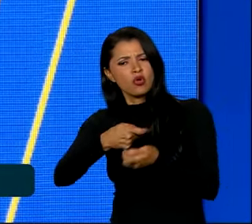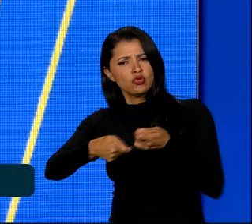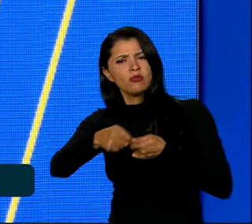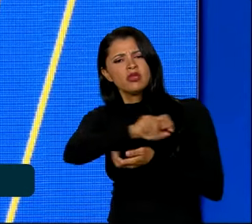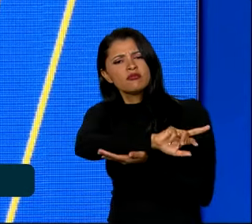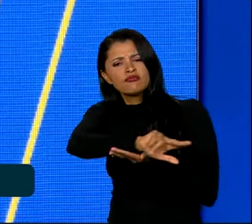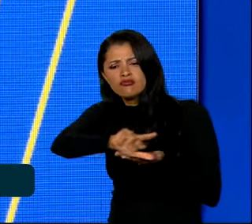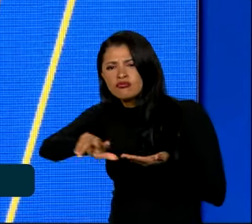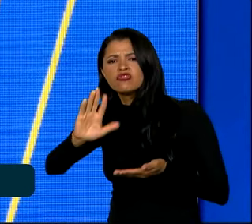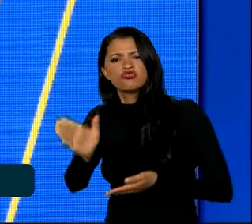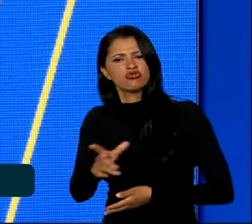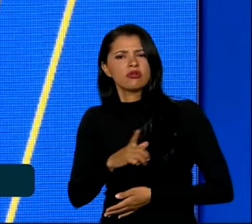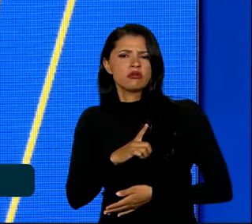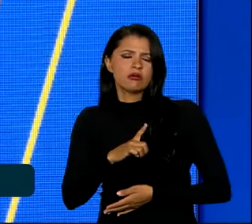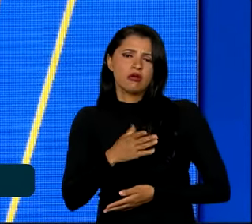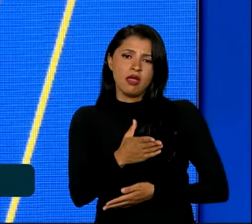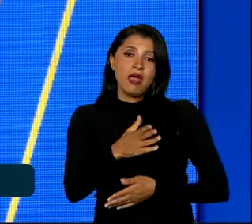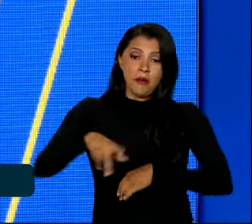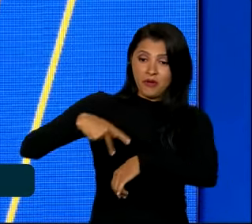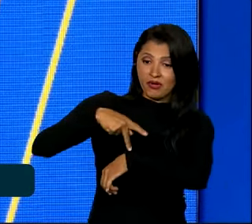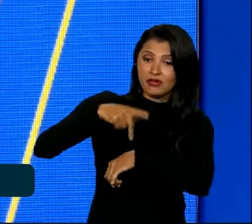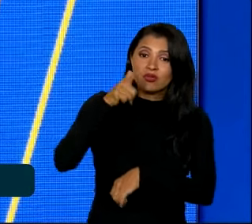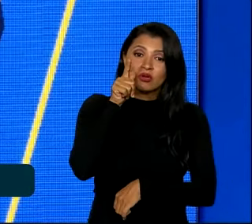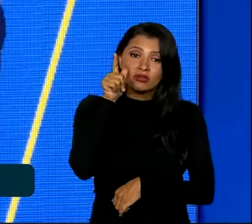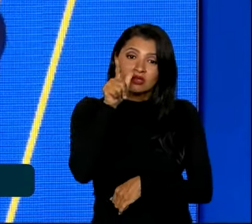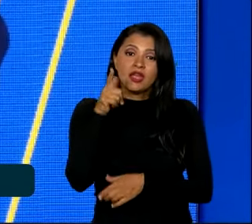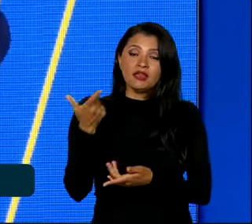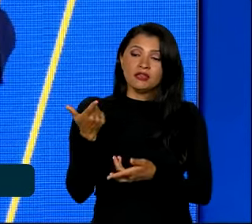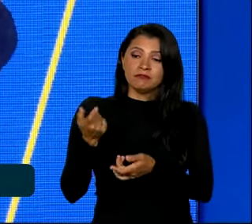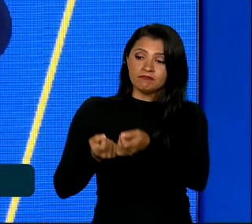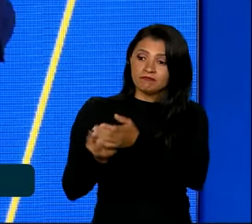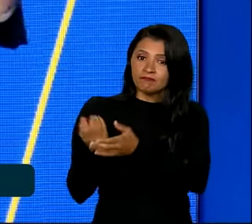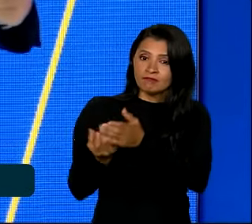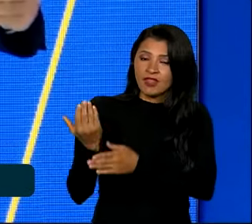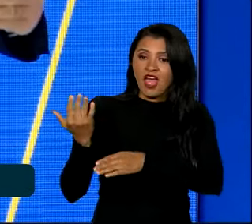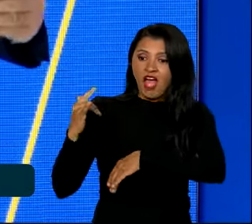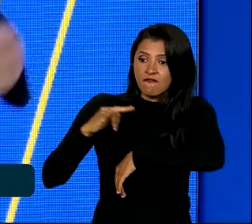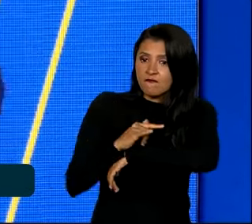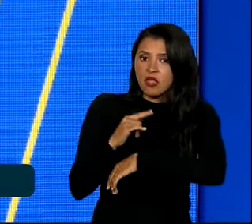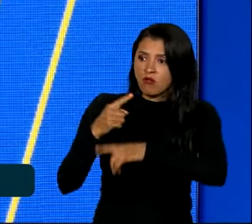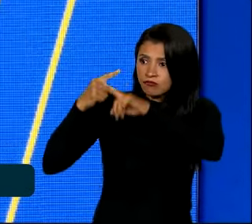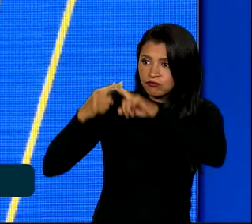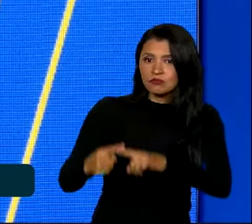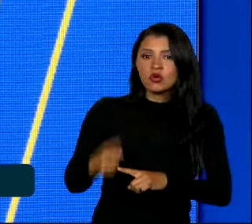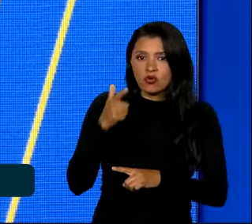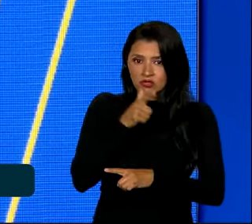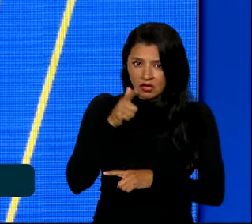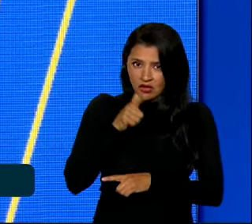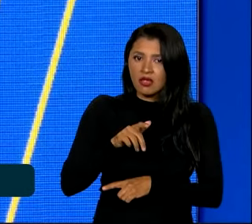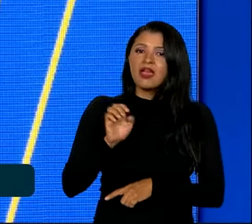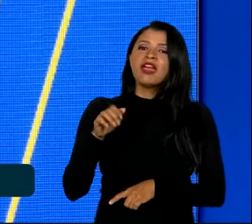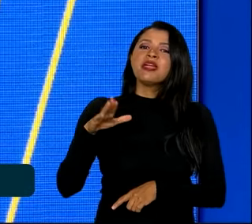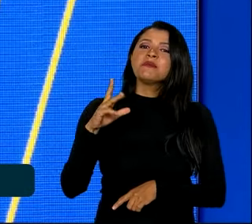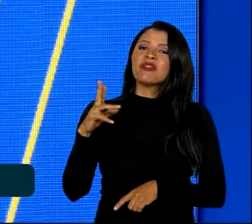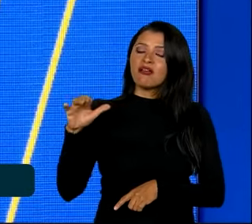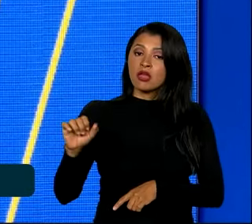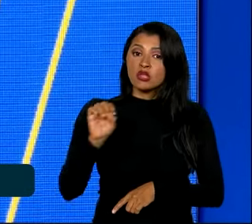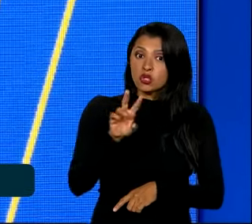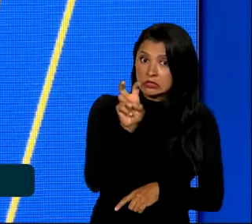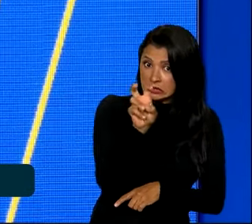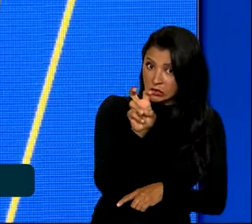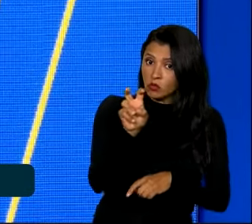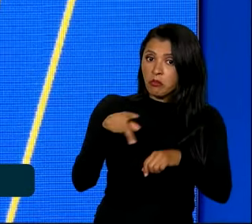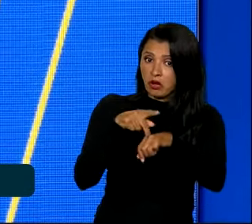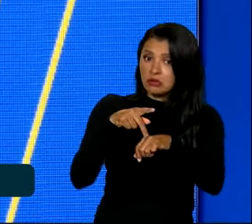diversificada, é um país que consegue produzir aviões de forma extremamente competitiva com a Embaer, só cinco países do mundo